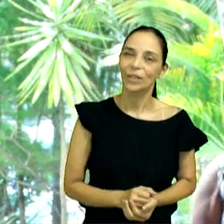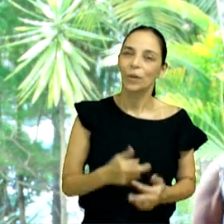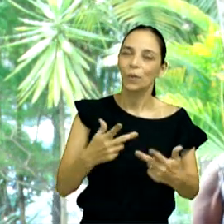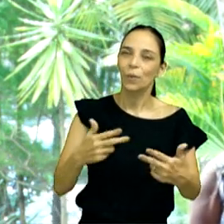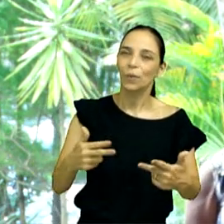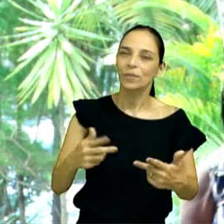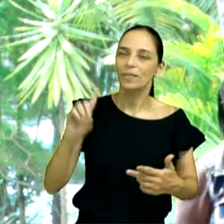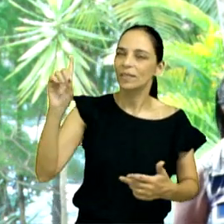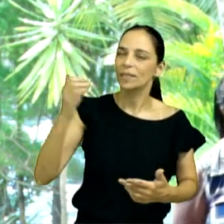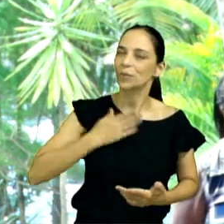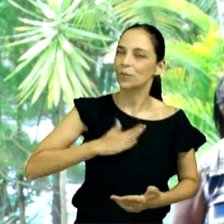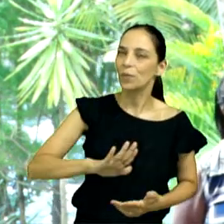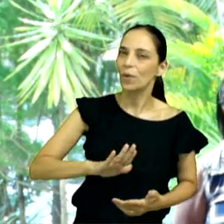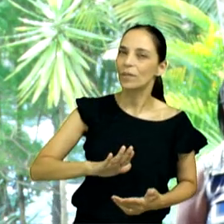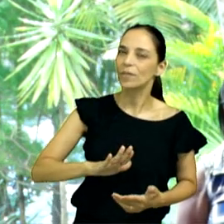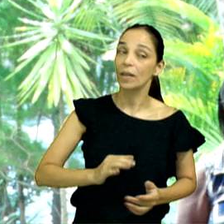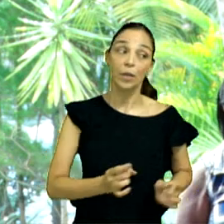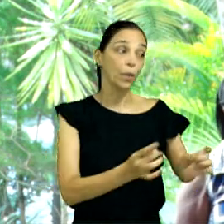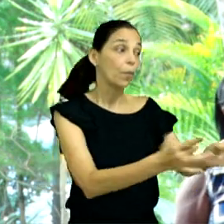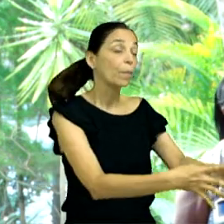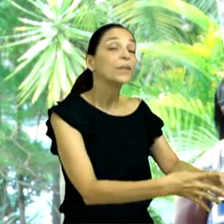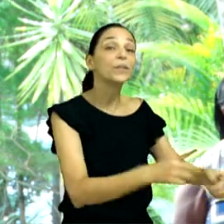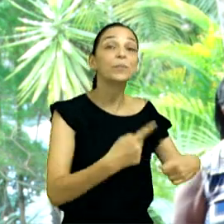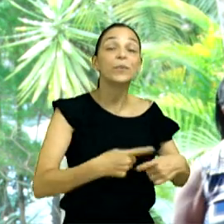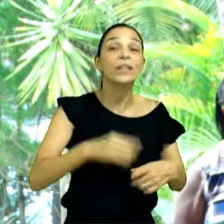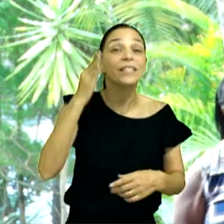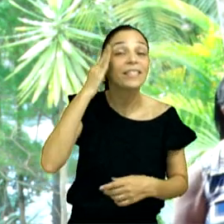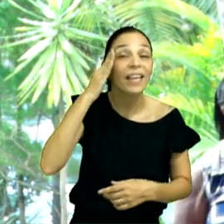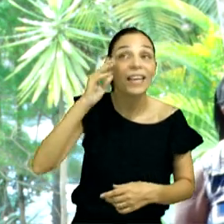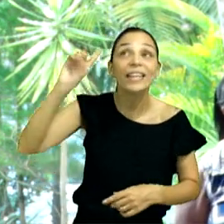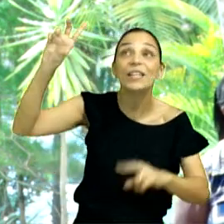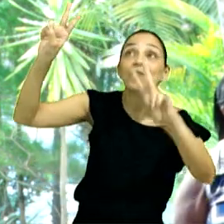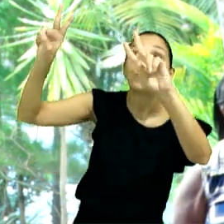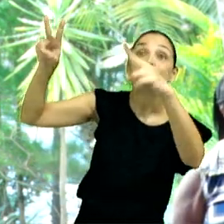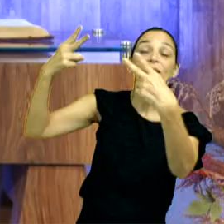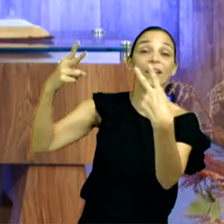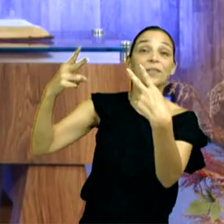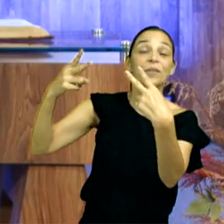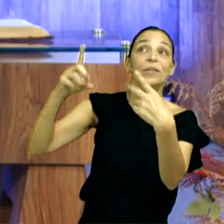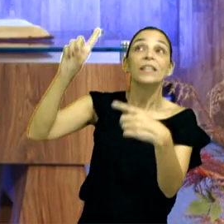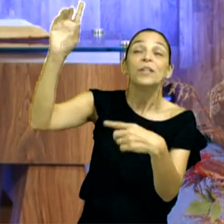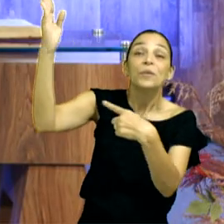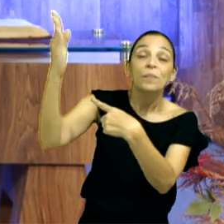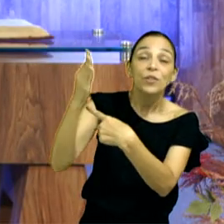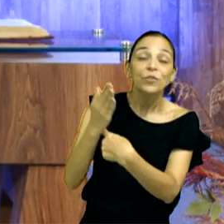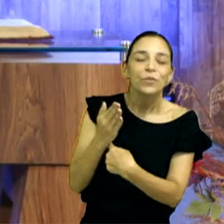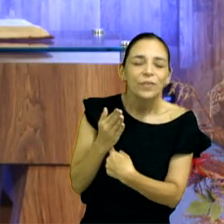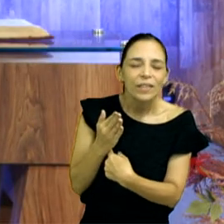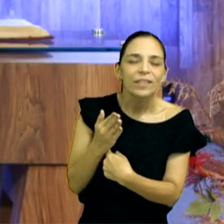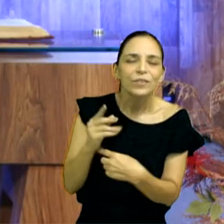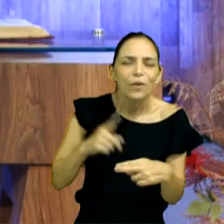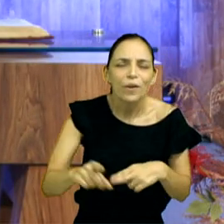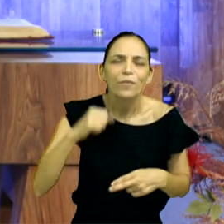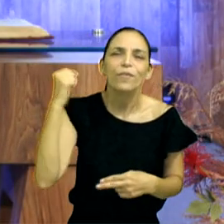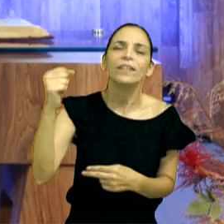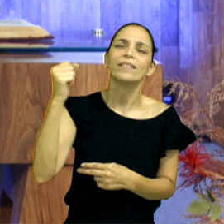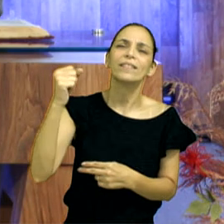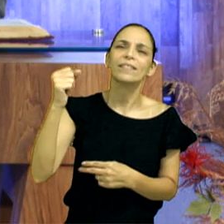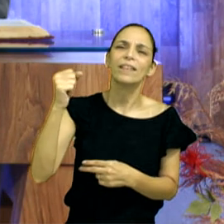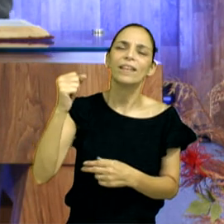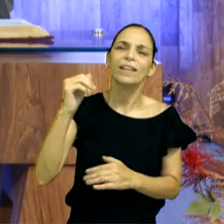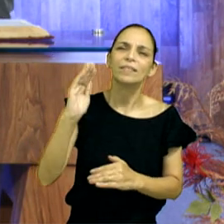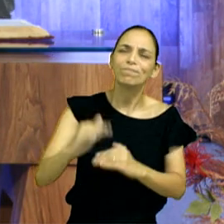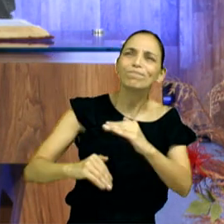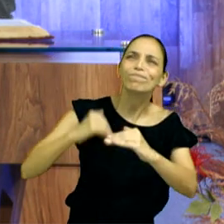desagrada, porque Ele está me vendo, e vou entender, que Ele está me ajudando, a vencer, a superar, a